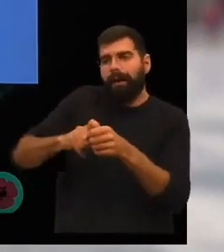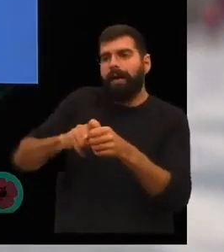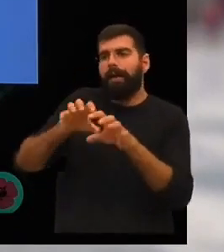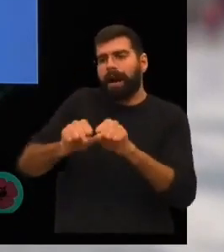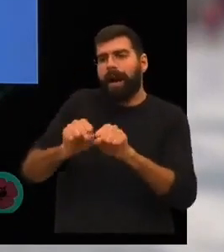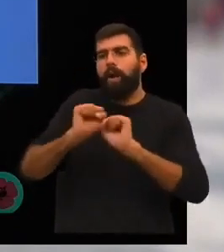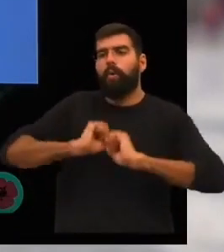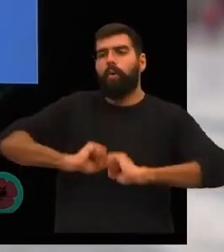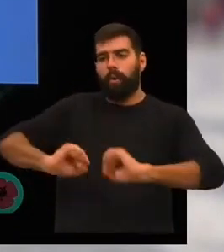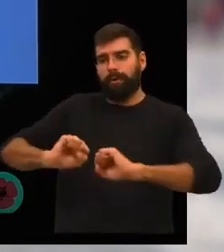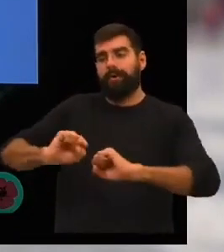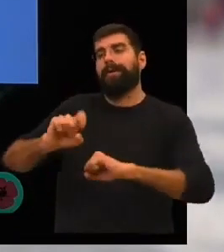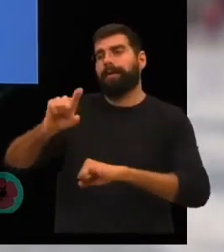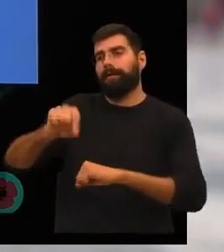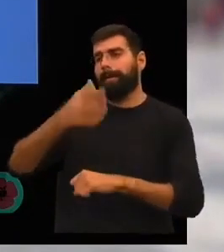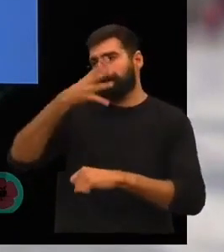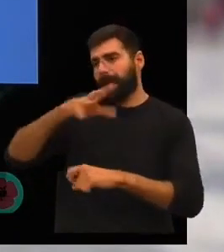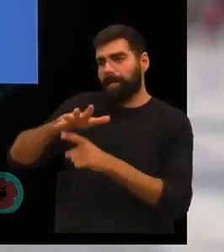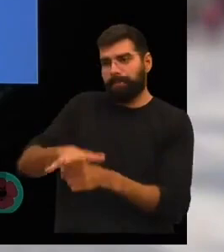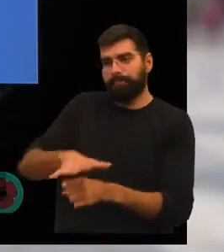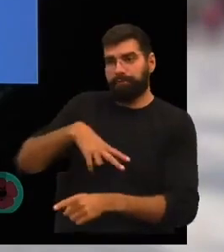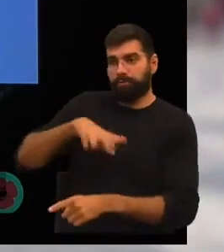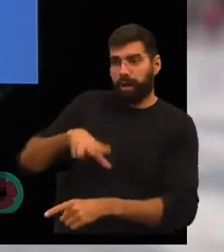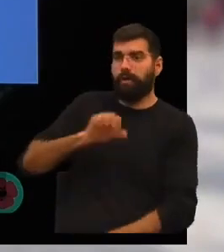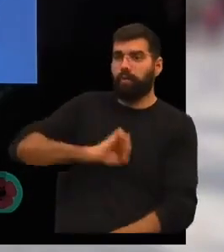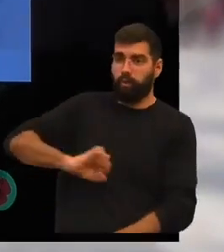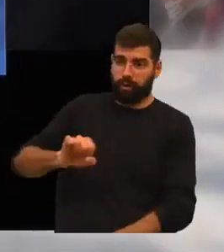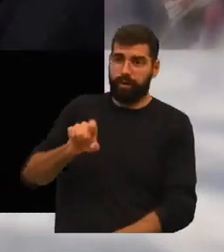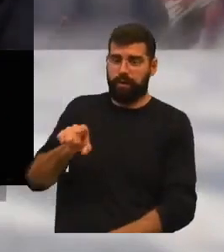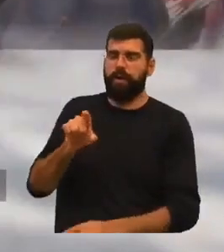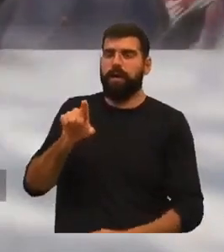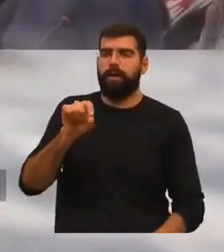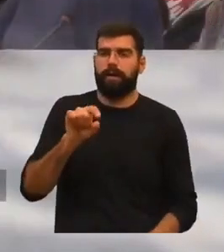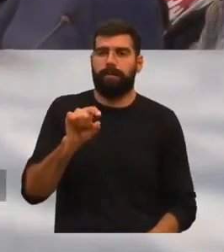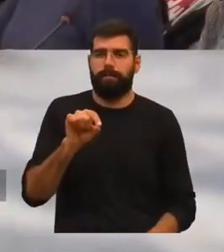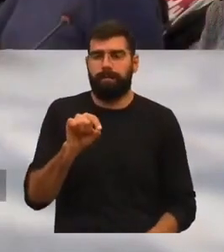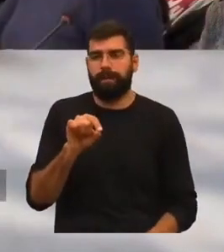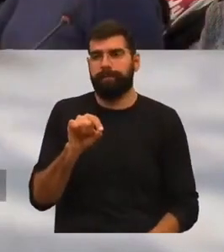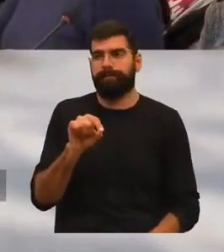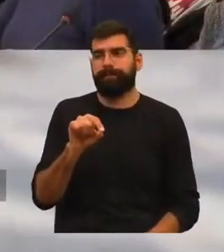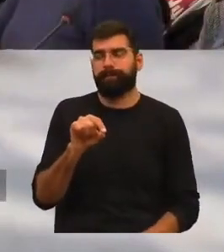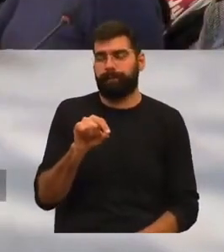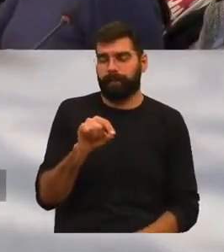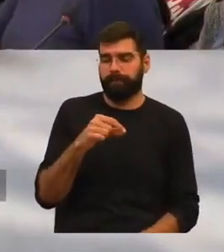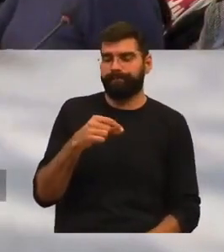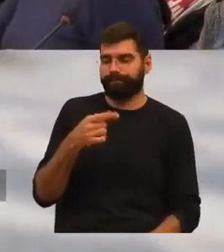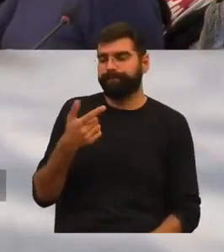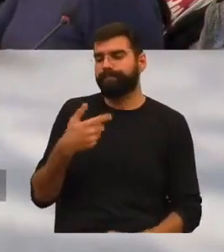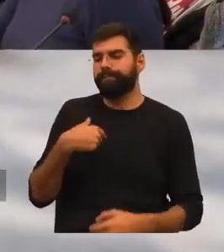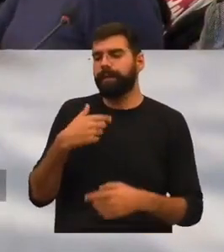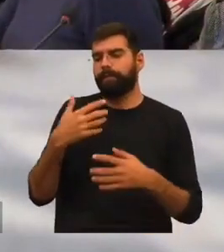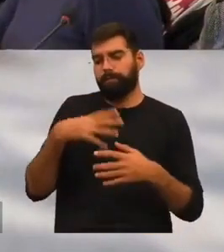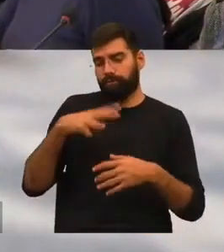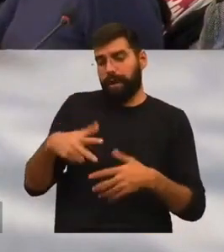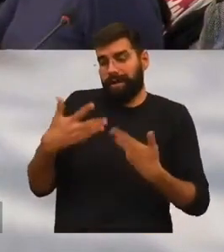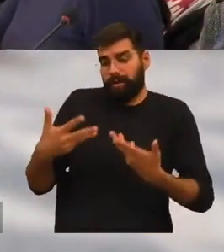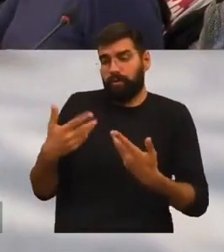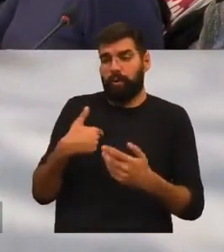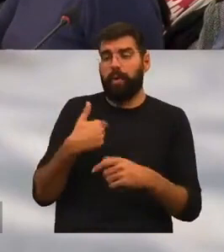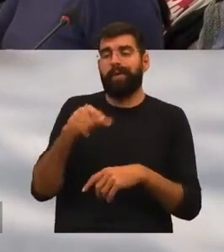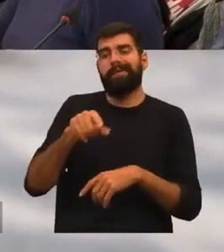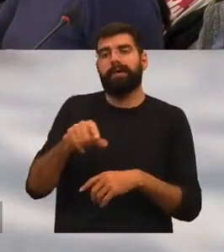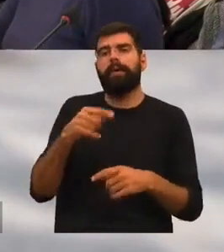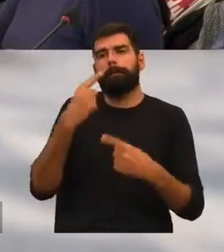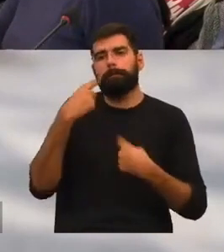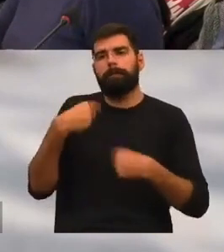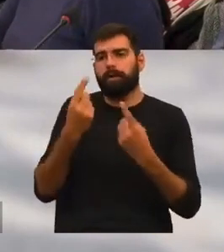racismo em Portugal. Num contexto em que na esteira do pensamento pós-colonial se torna premente aprofundar a reflexão sobre